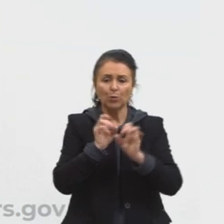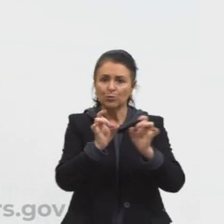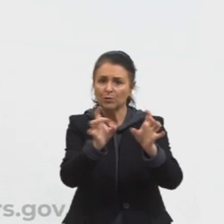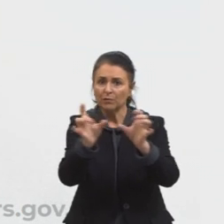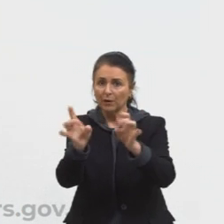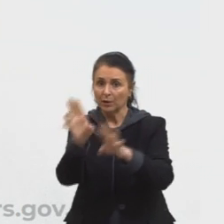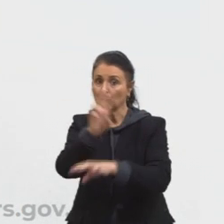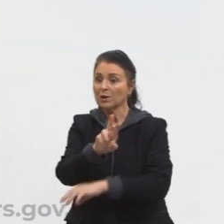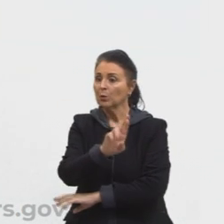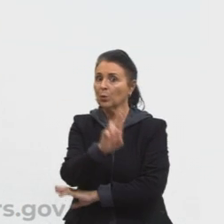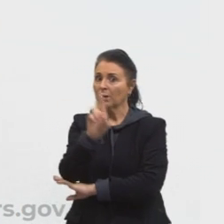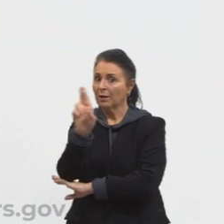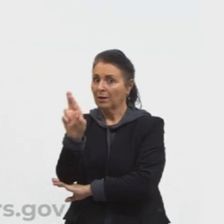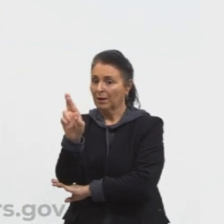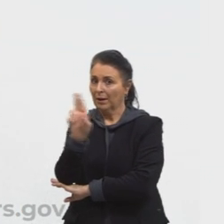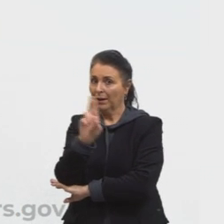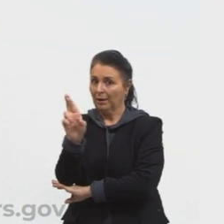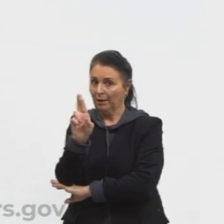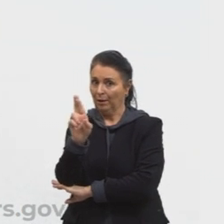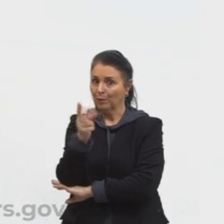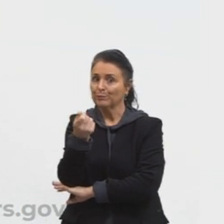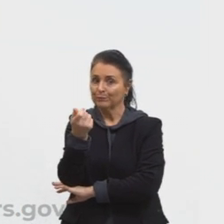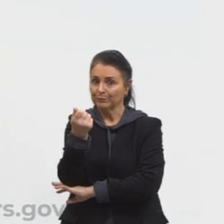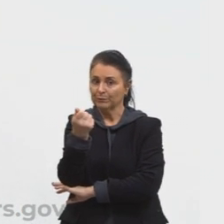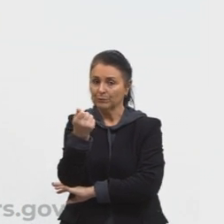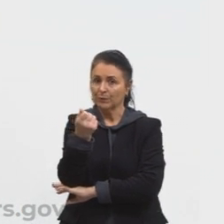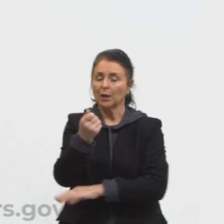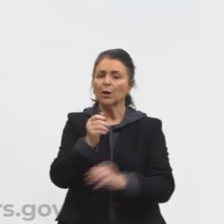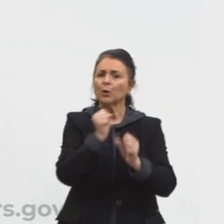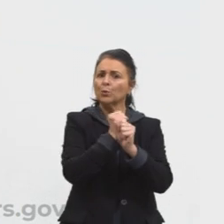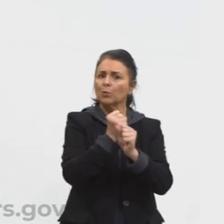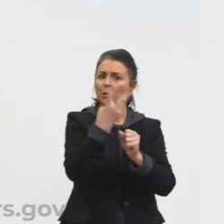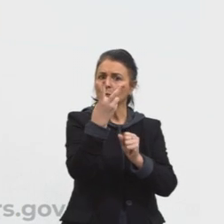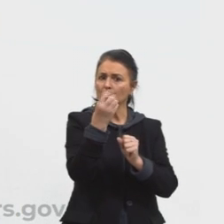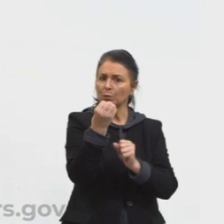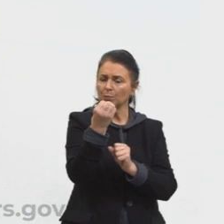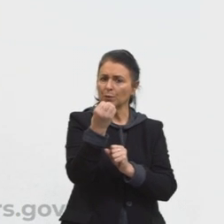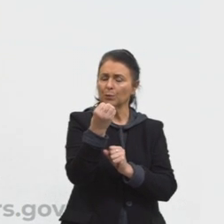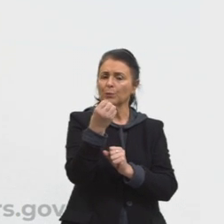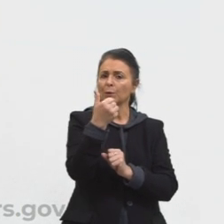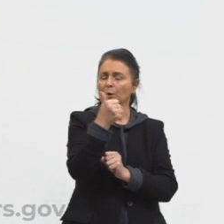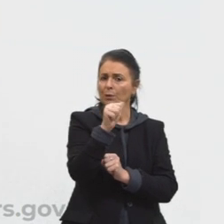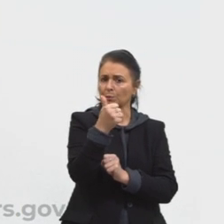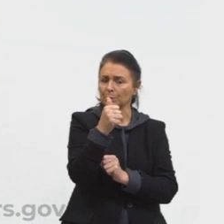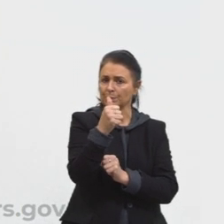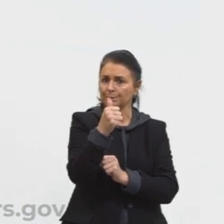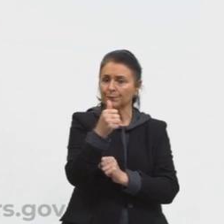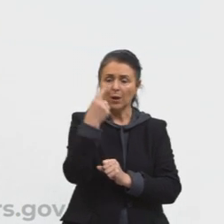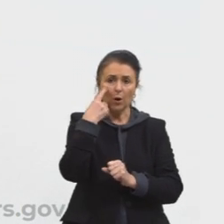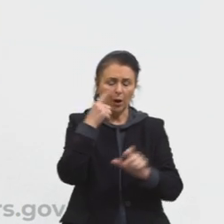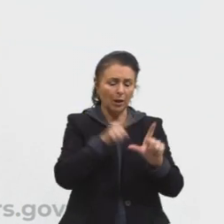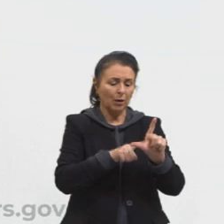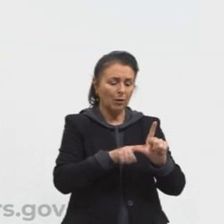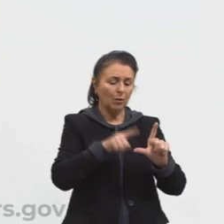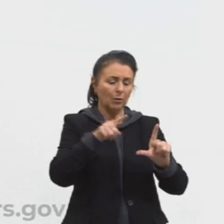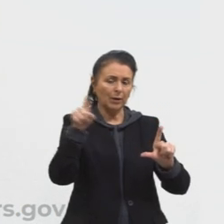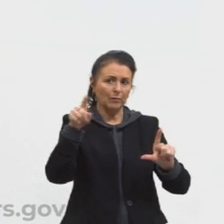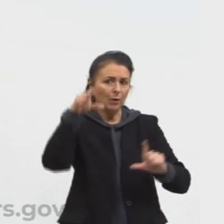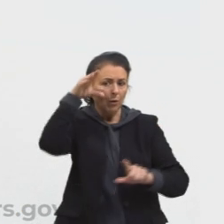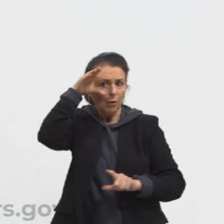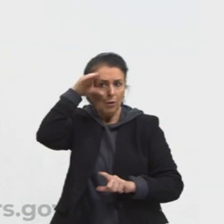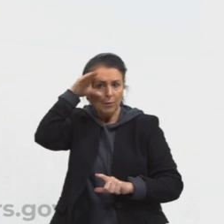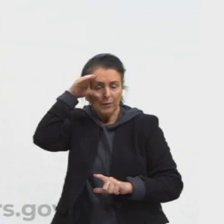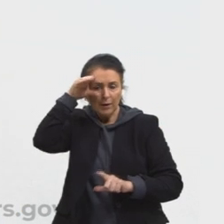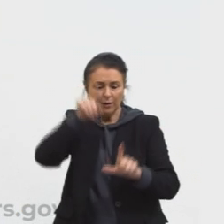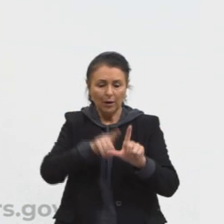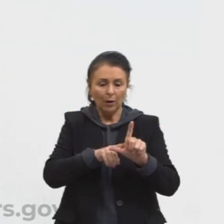medicamento ao longo do ano de 2011. Então, aqui abaixo, nós temos o gráfico. Conforme a gente observa, aqui é